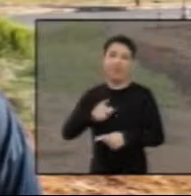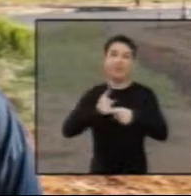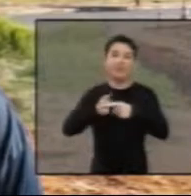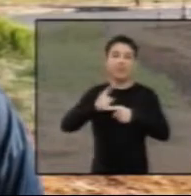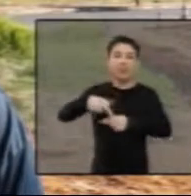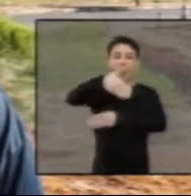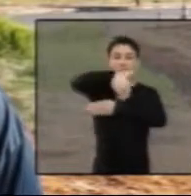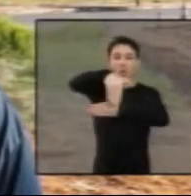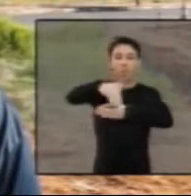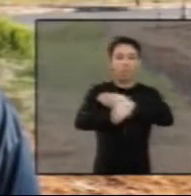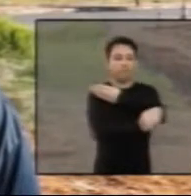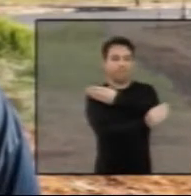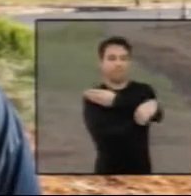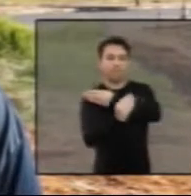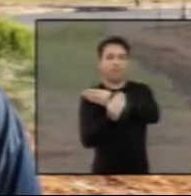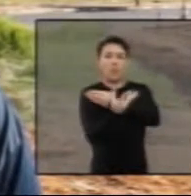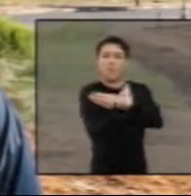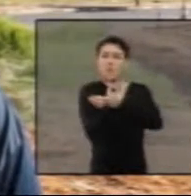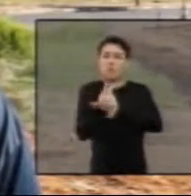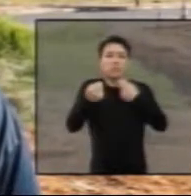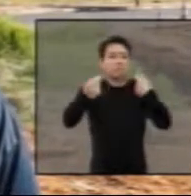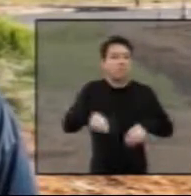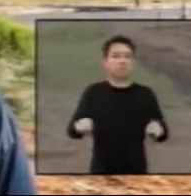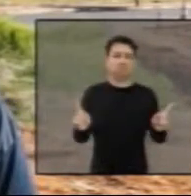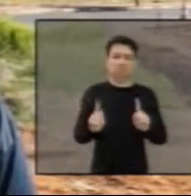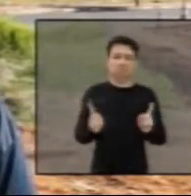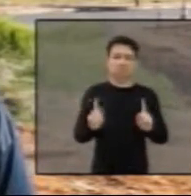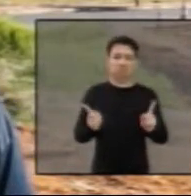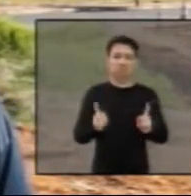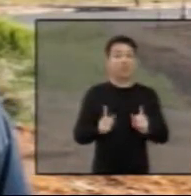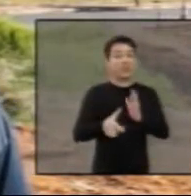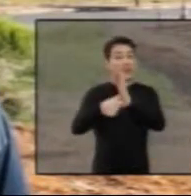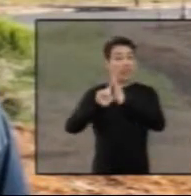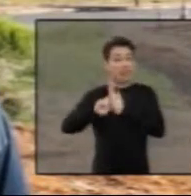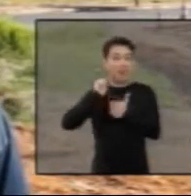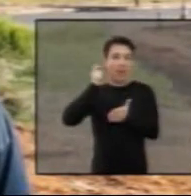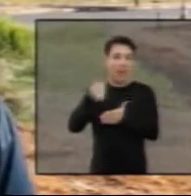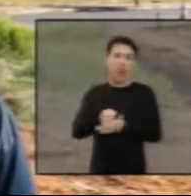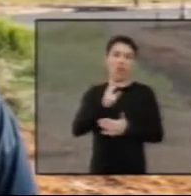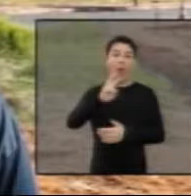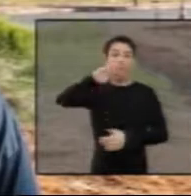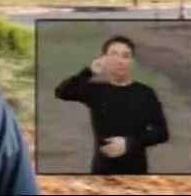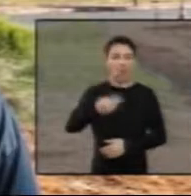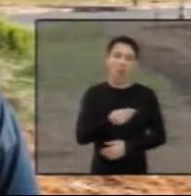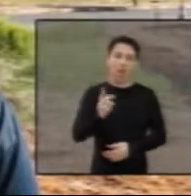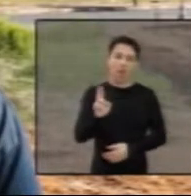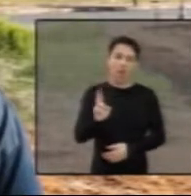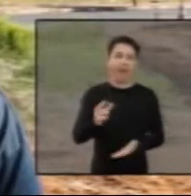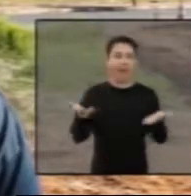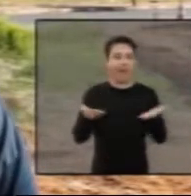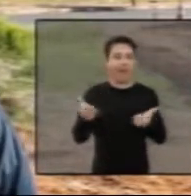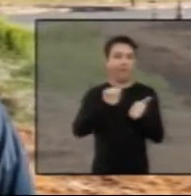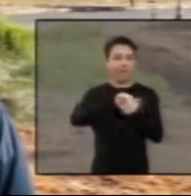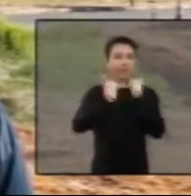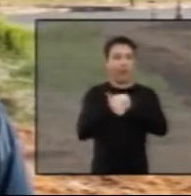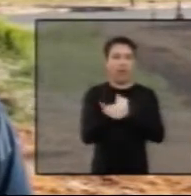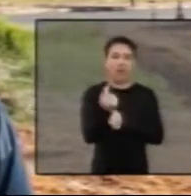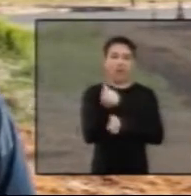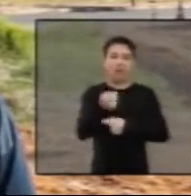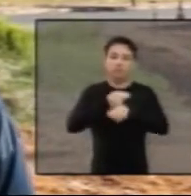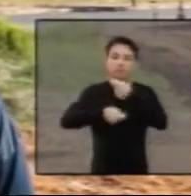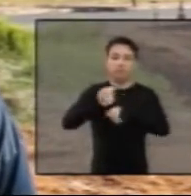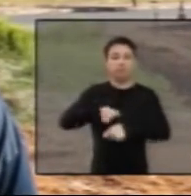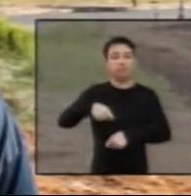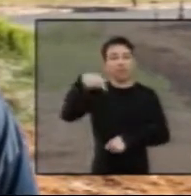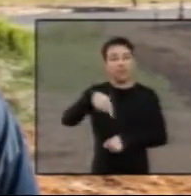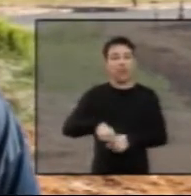baixo do linhão, e ficou acertado, mesmo porque com essa mudança, nós economizamos várias bocas de lobo,